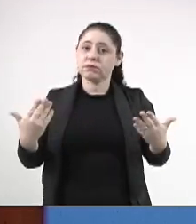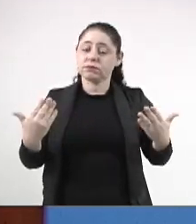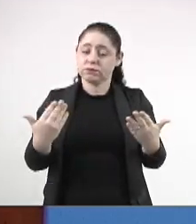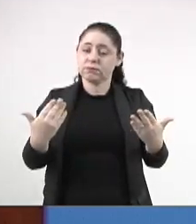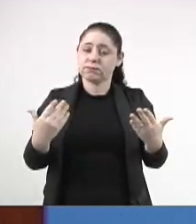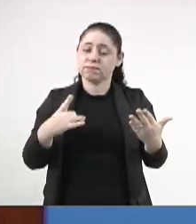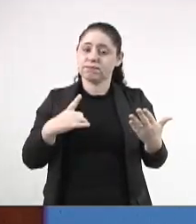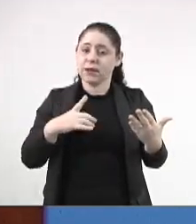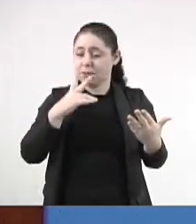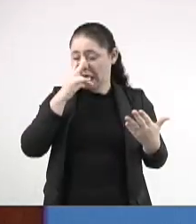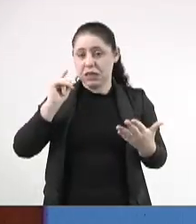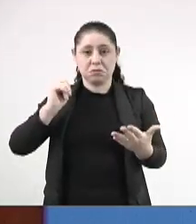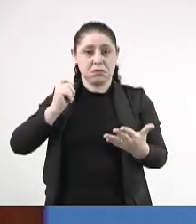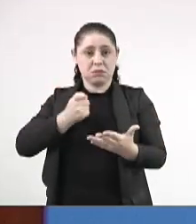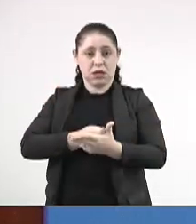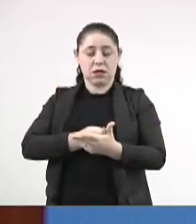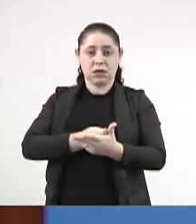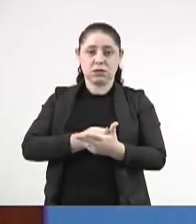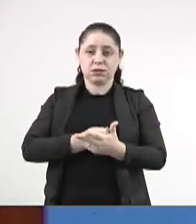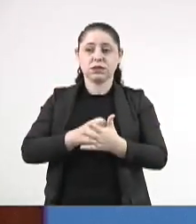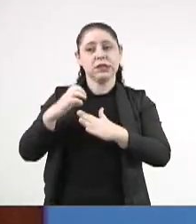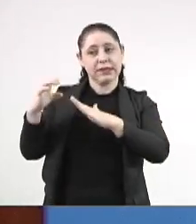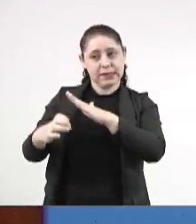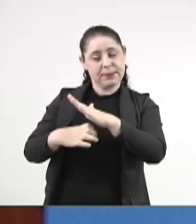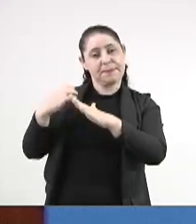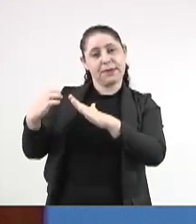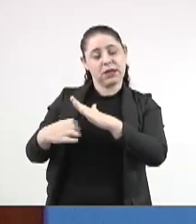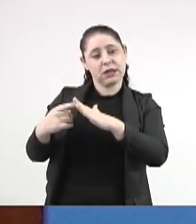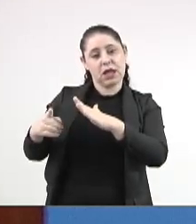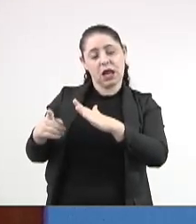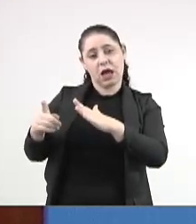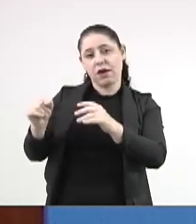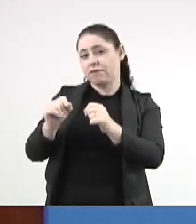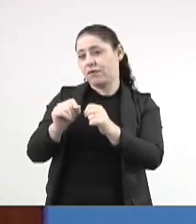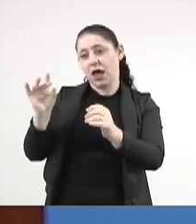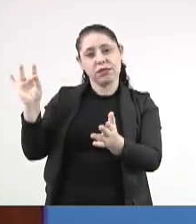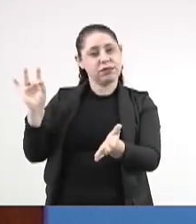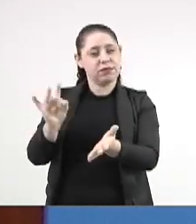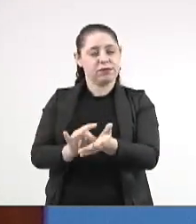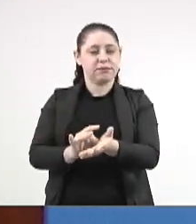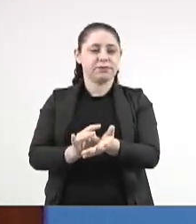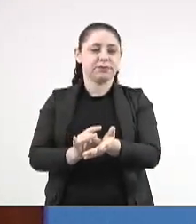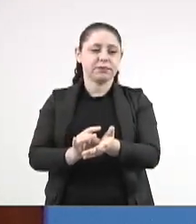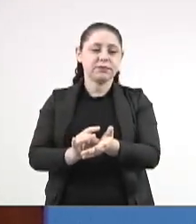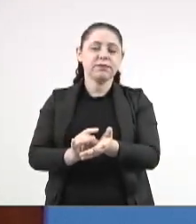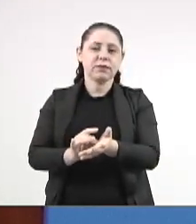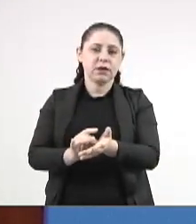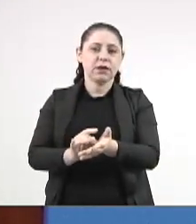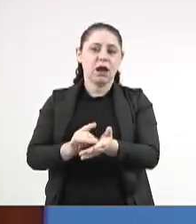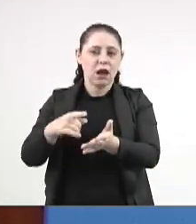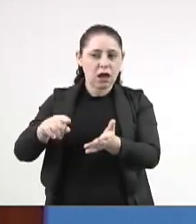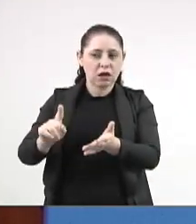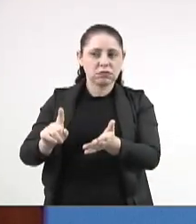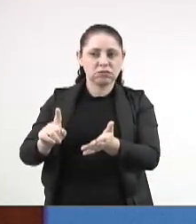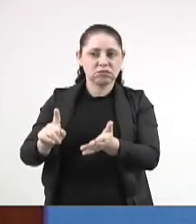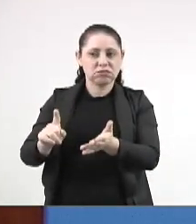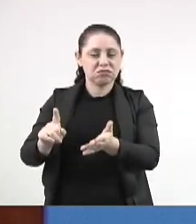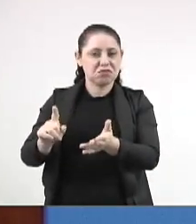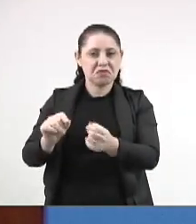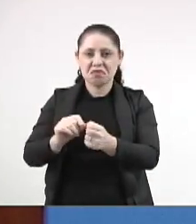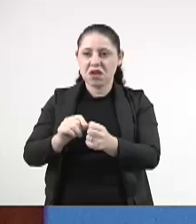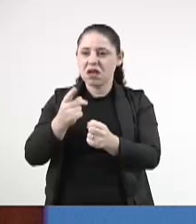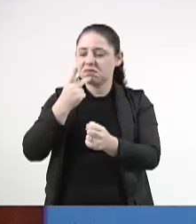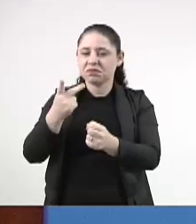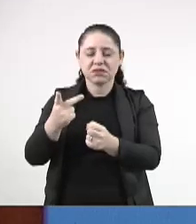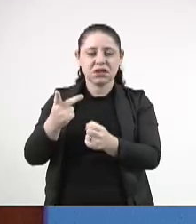uma ditadura dessas concessionárias. Elas realmente, a maioria delas, elas não prestam conta para